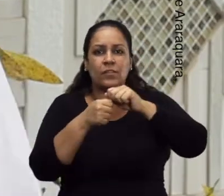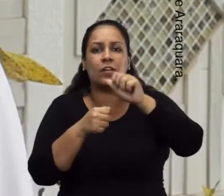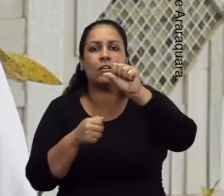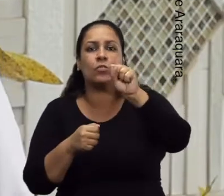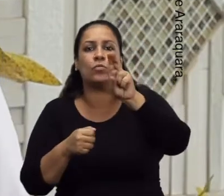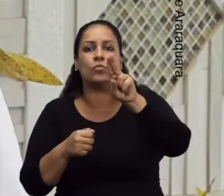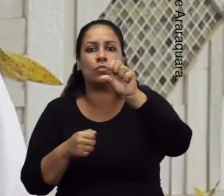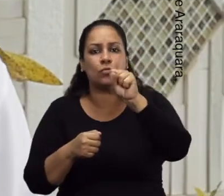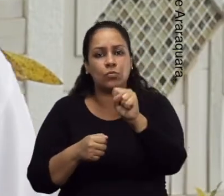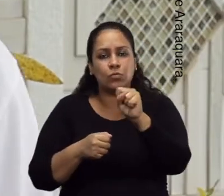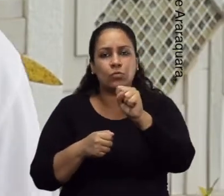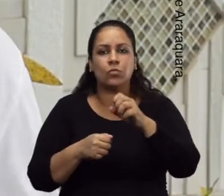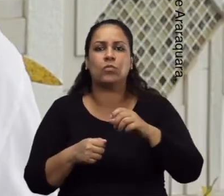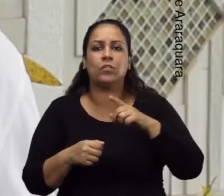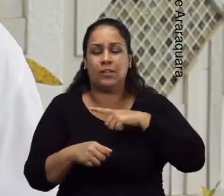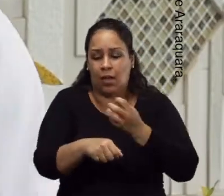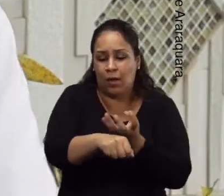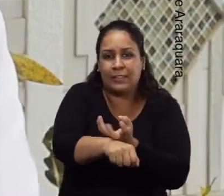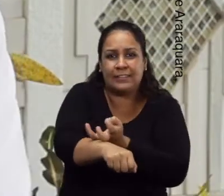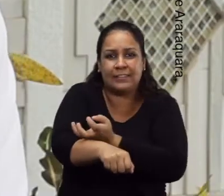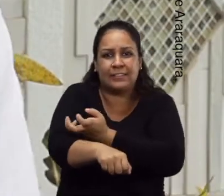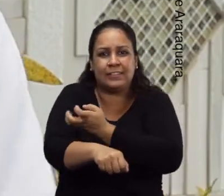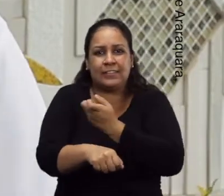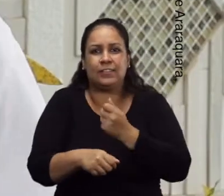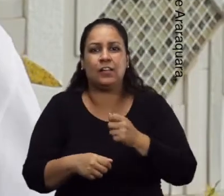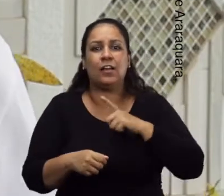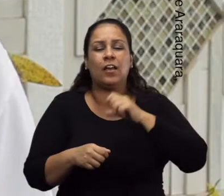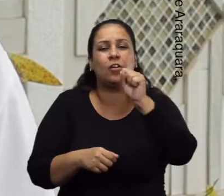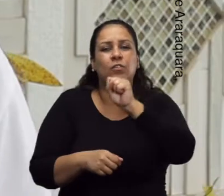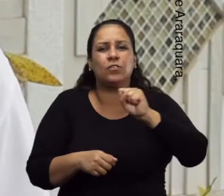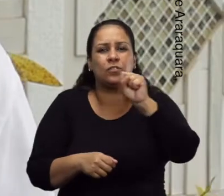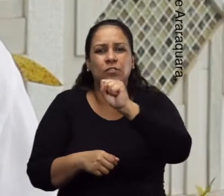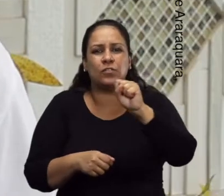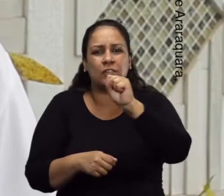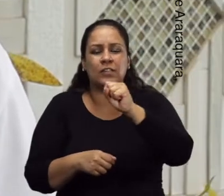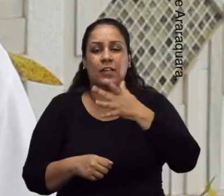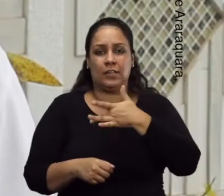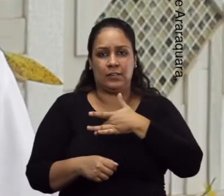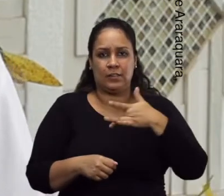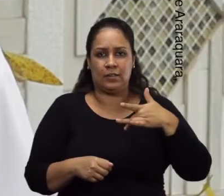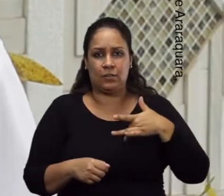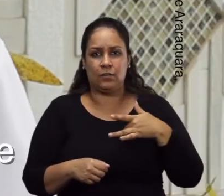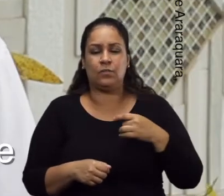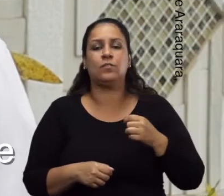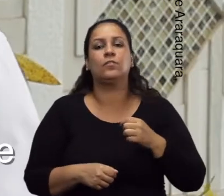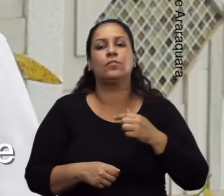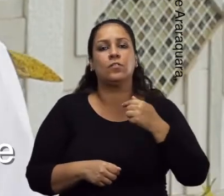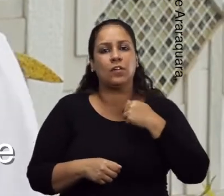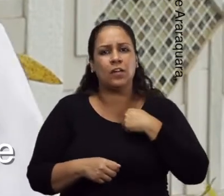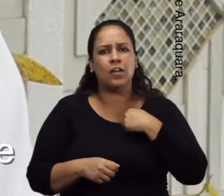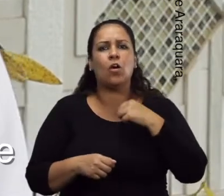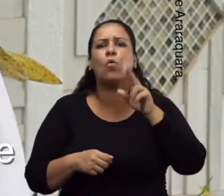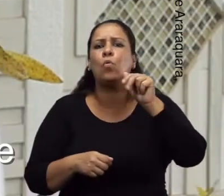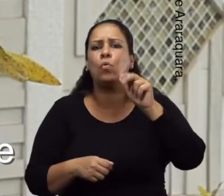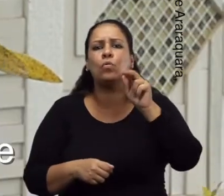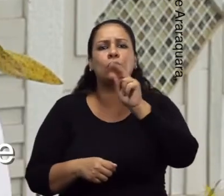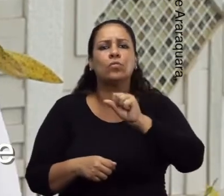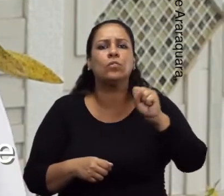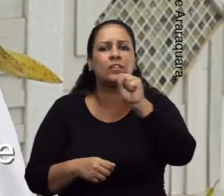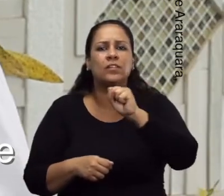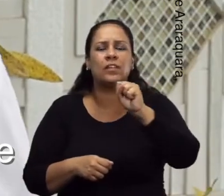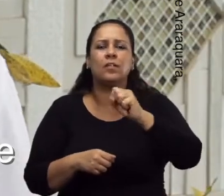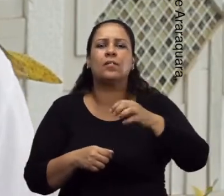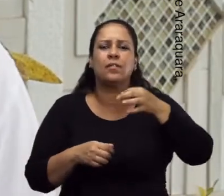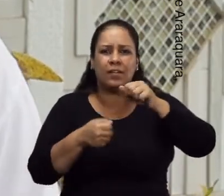criaram o SUS, que simplesmente, me arrepia falar isso, é o Sistema Único de Saúde e é o único sistema de